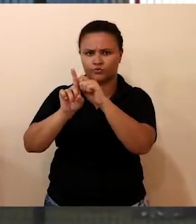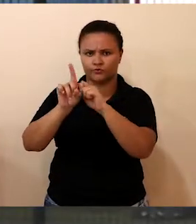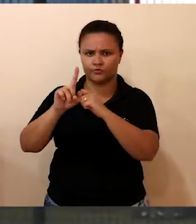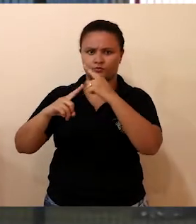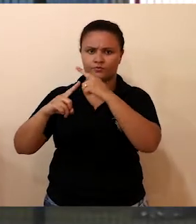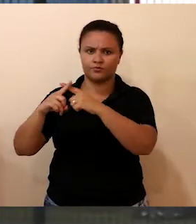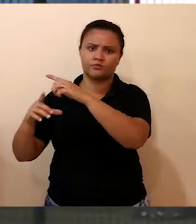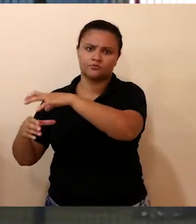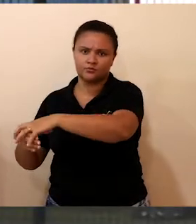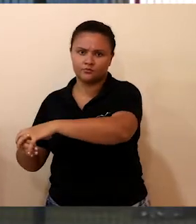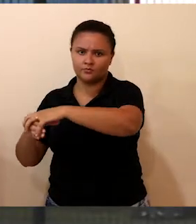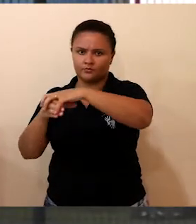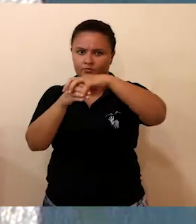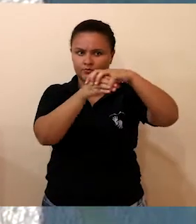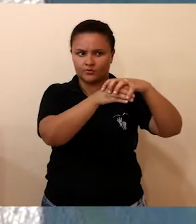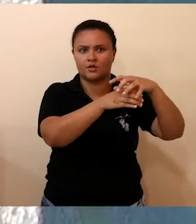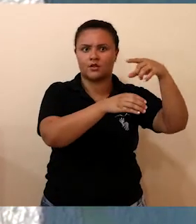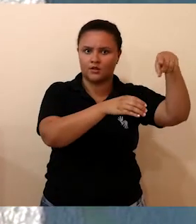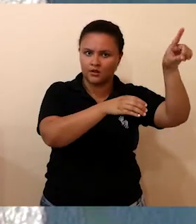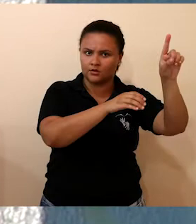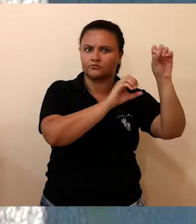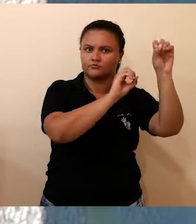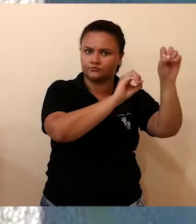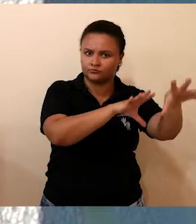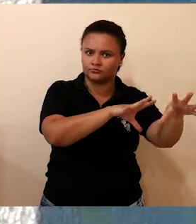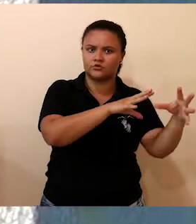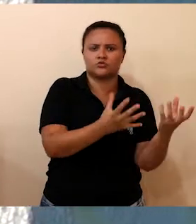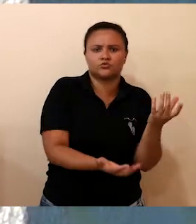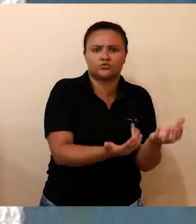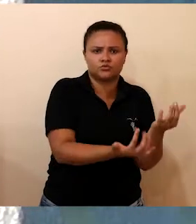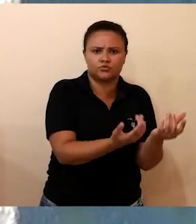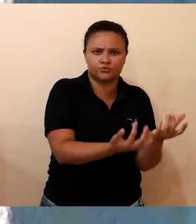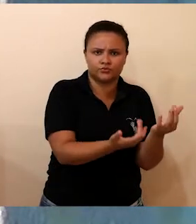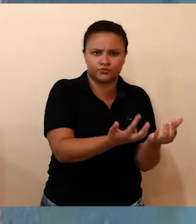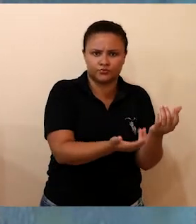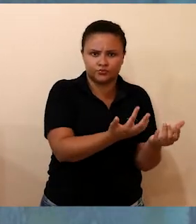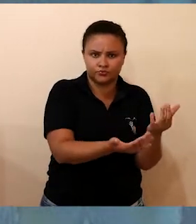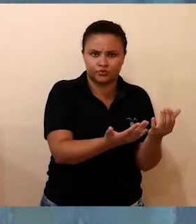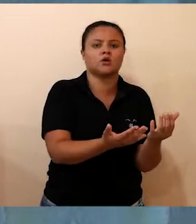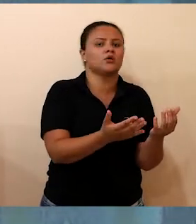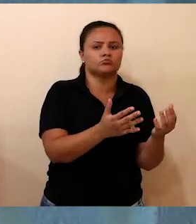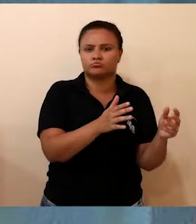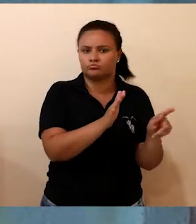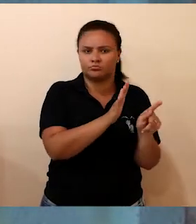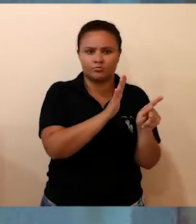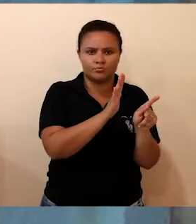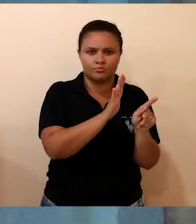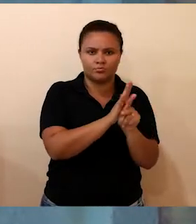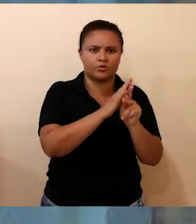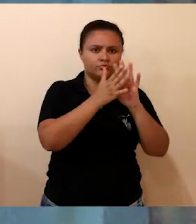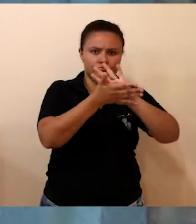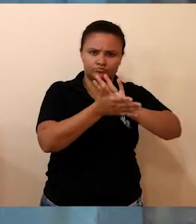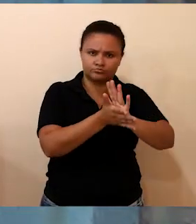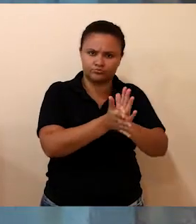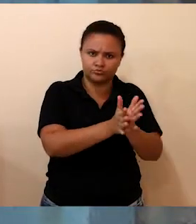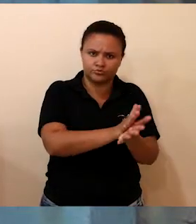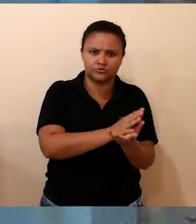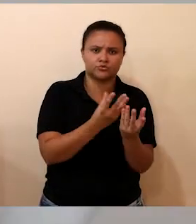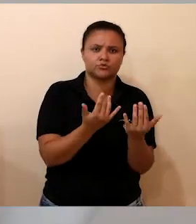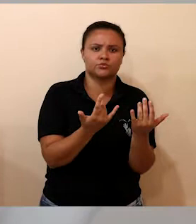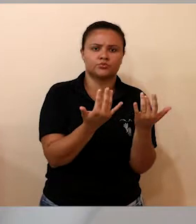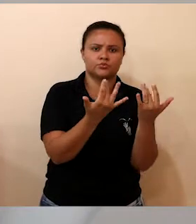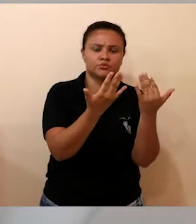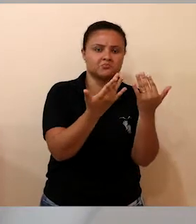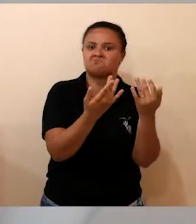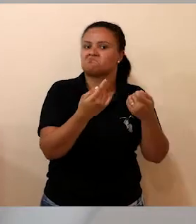o tambor e levam para a sede da empresa. Lá, esse lixo vai ser incinerado, então ele vai ser totalmente destruído, restando apenas a cinza. Então,